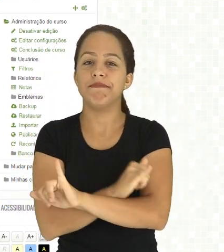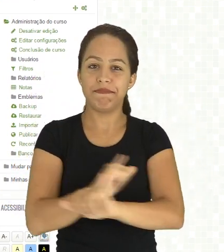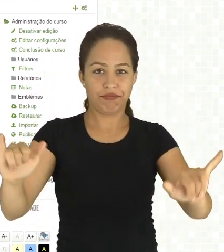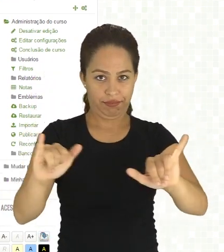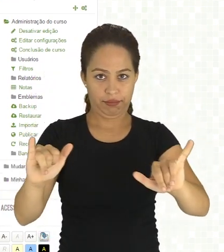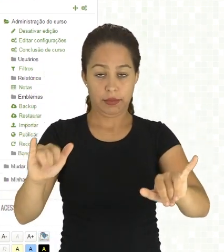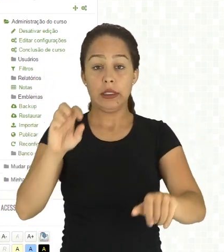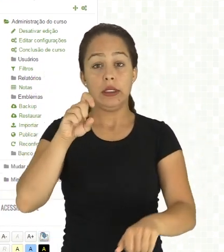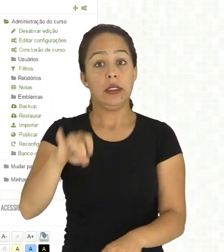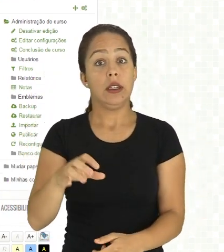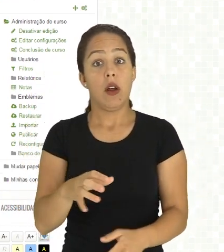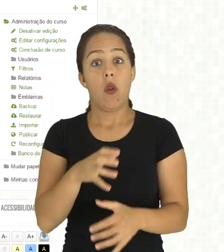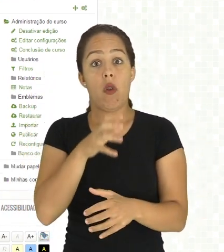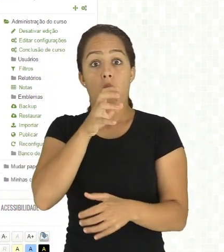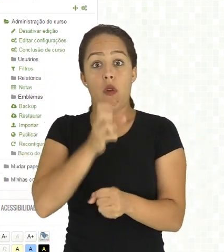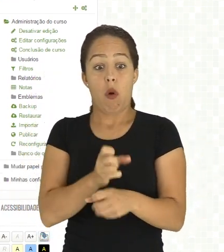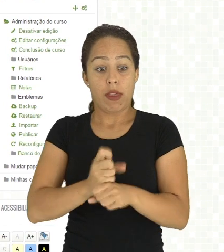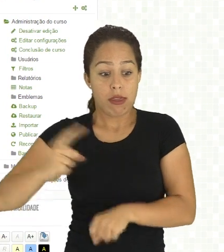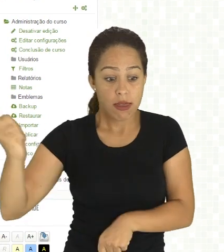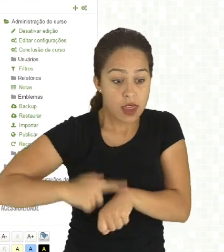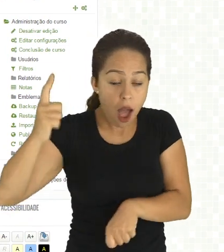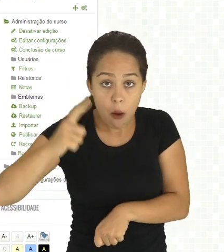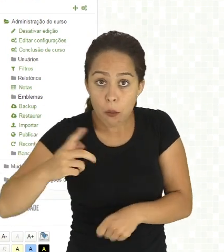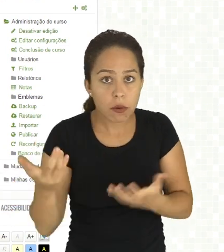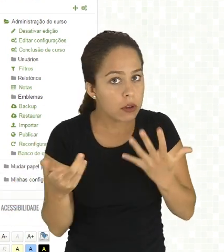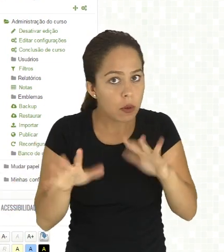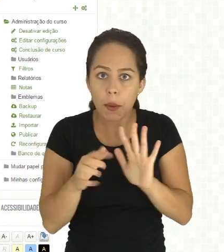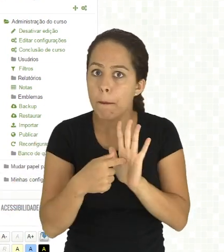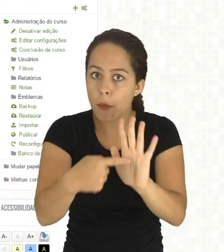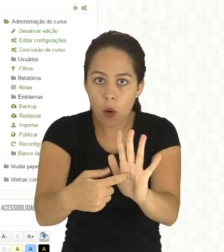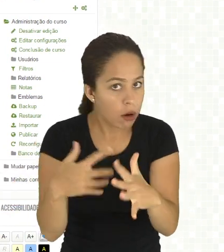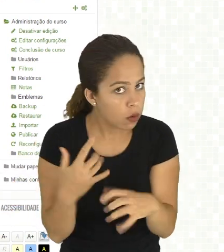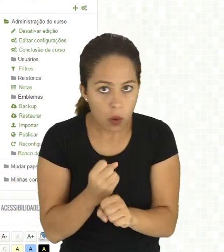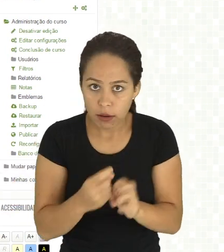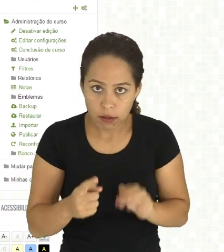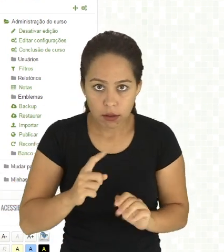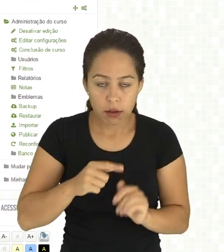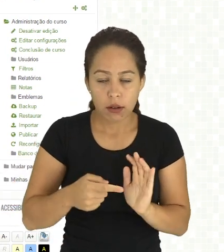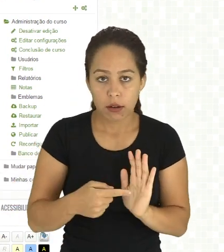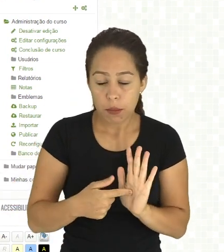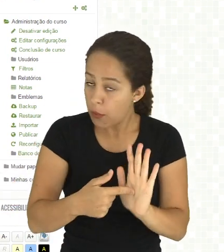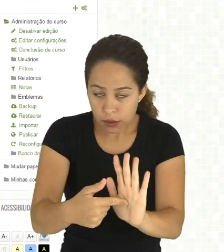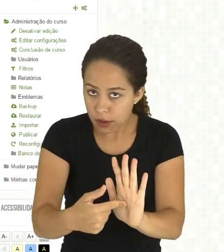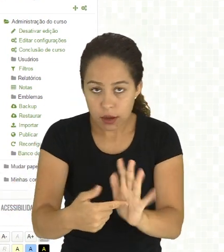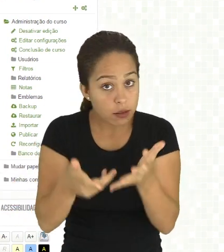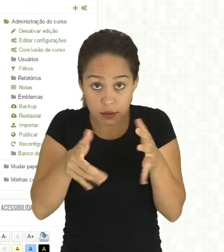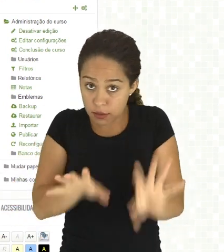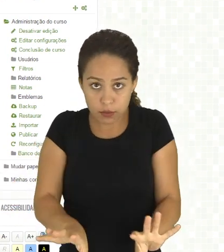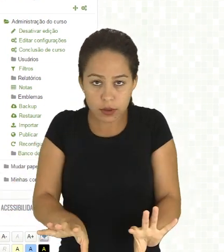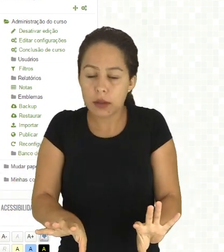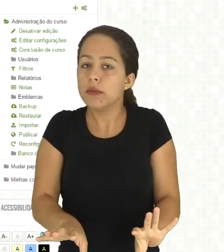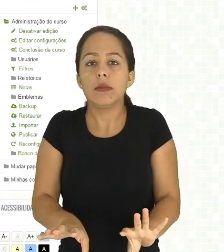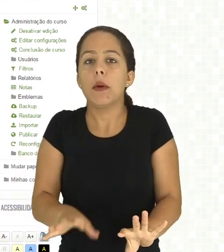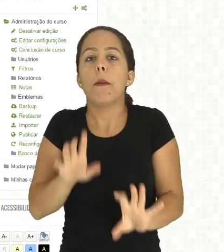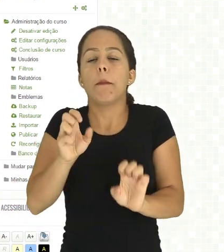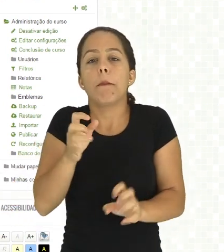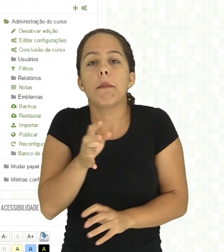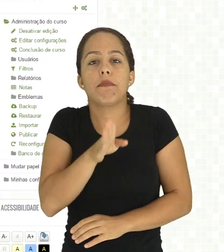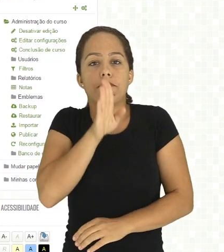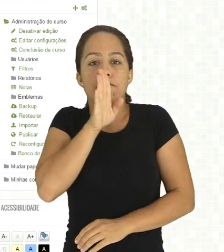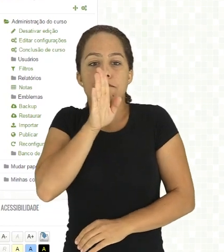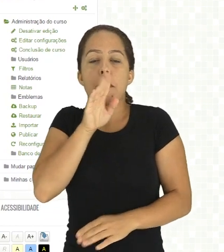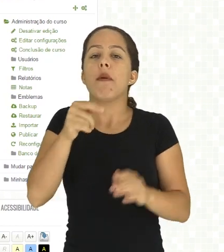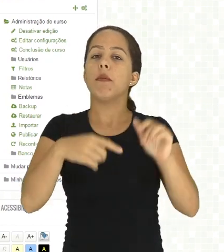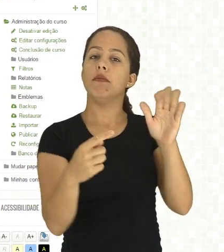receba a nota nesse momento, é só desabilitar, que é o que a gente sugere, porque ele pode receber as notas e